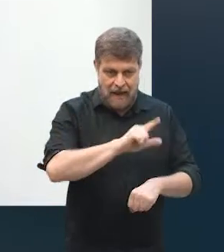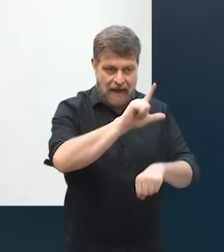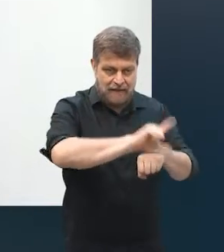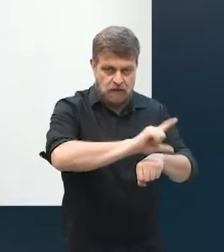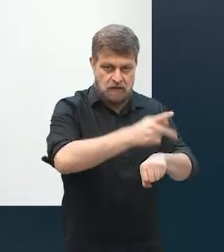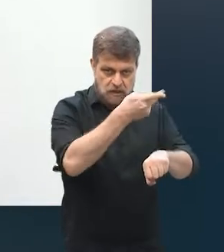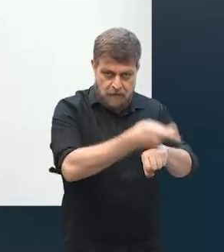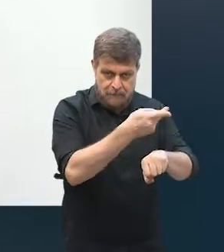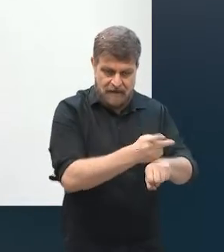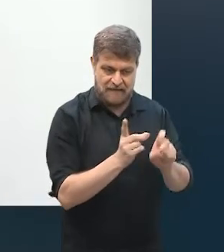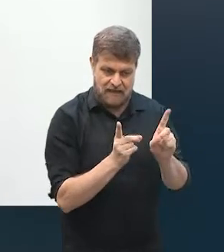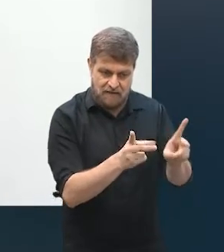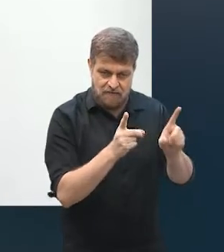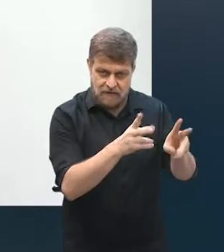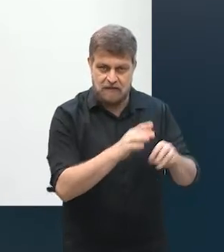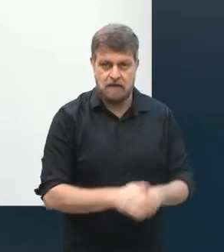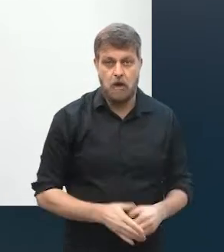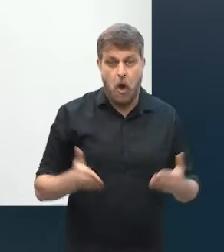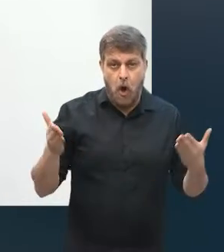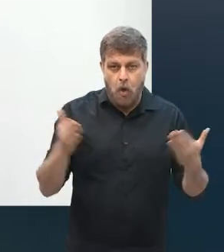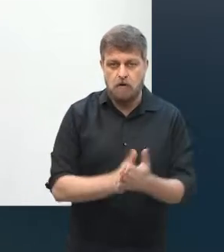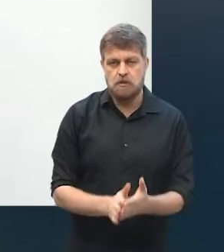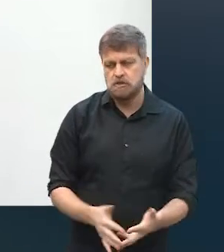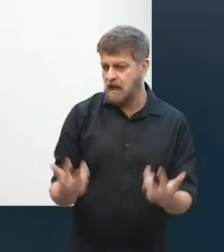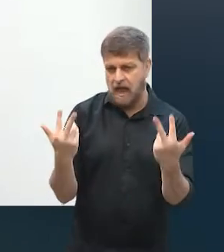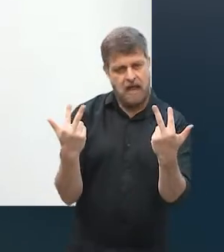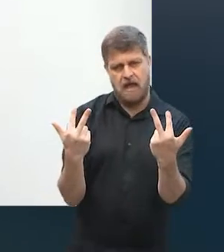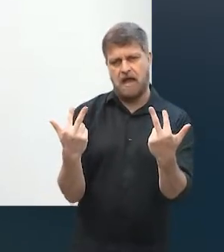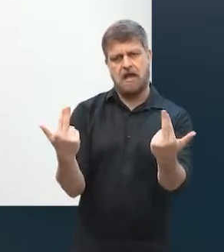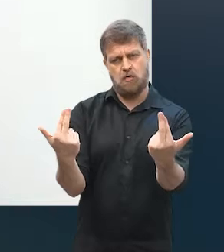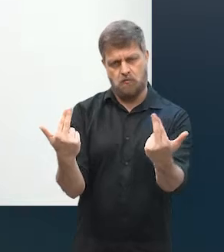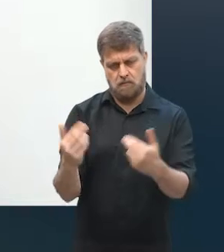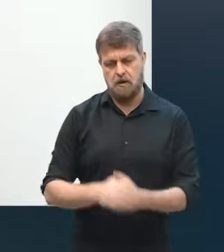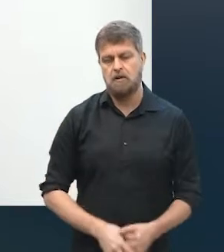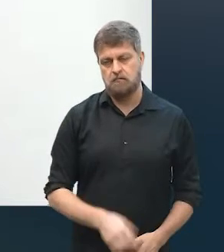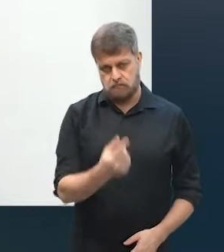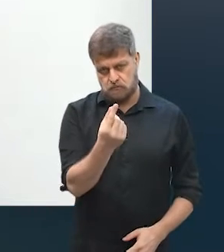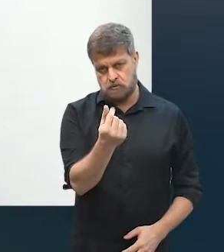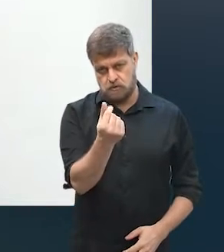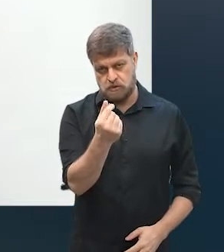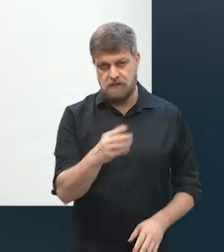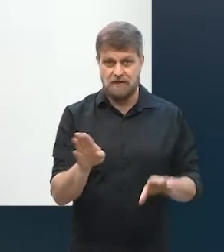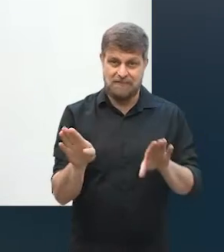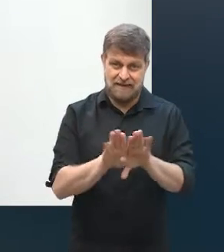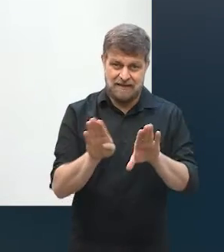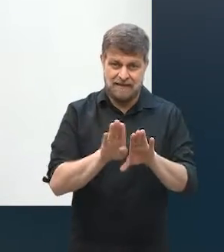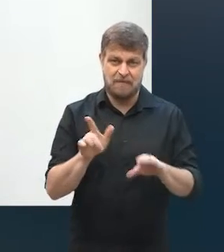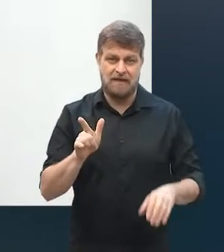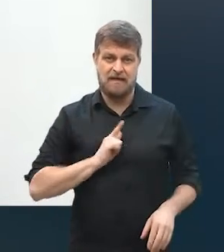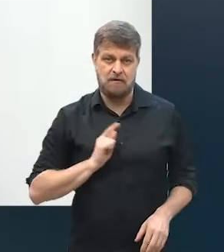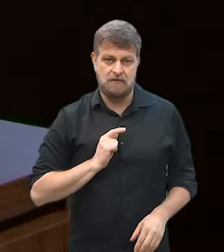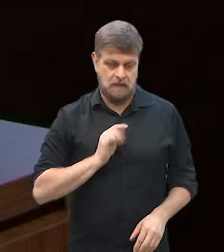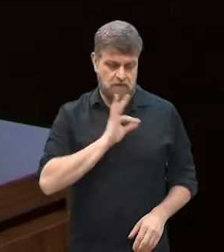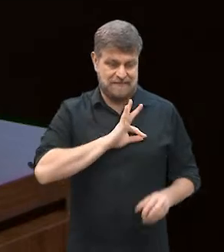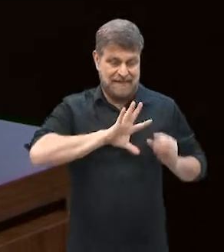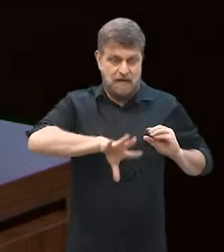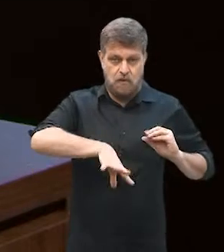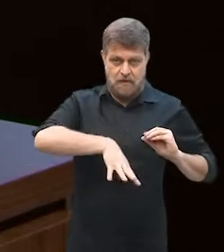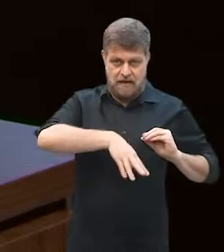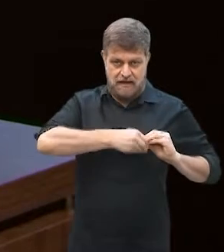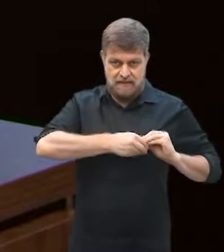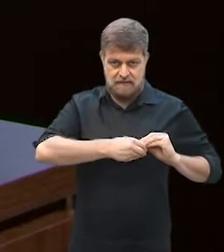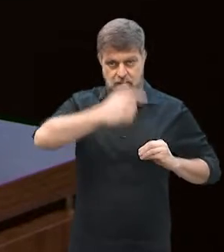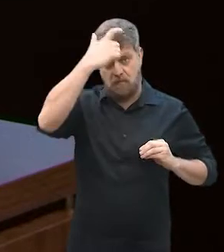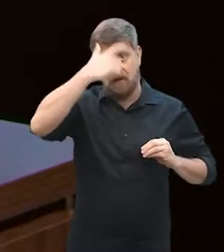valor. Então, hoje, teoricamente, eu recebo a mesma quantidade, mas o Prolabore, né? Que a gente tem